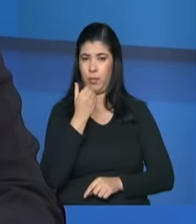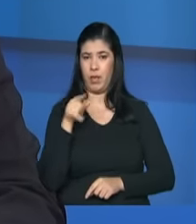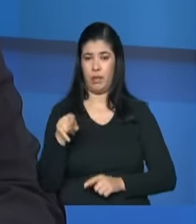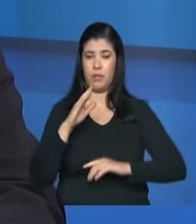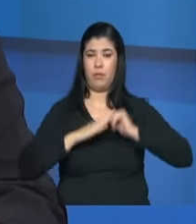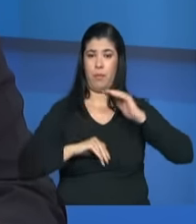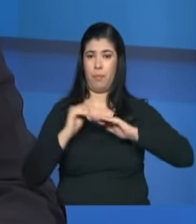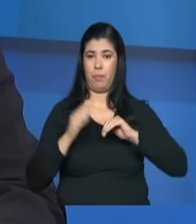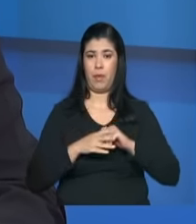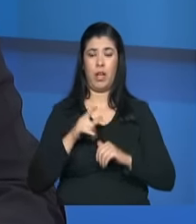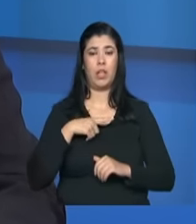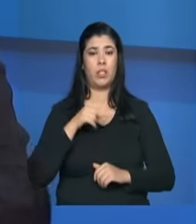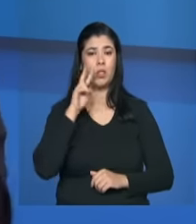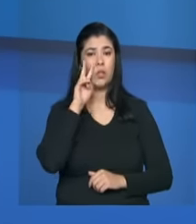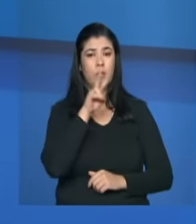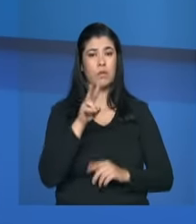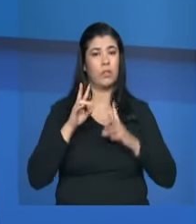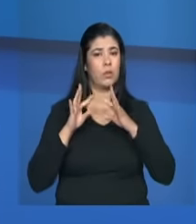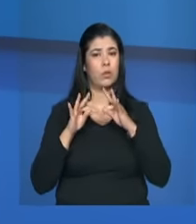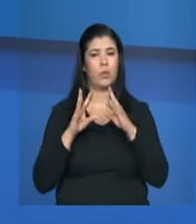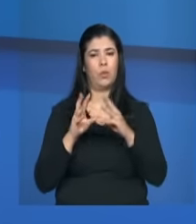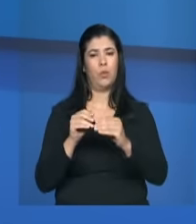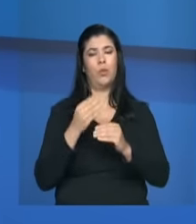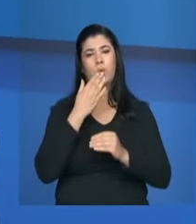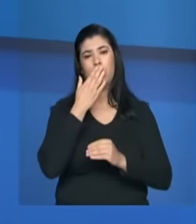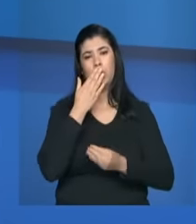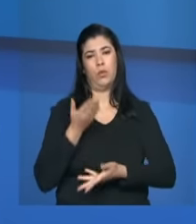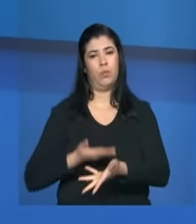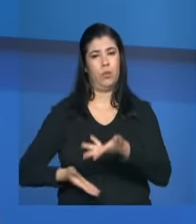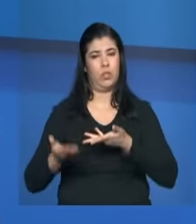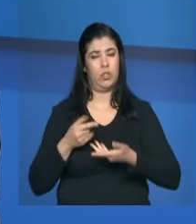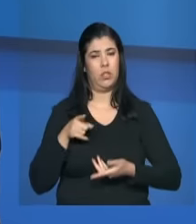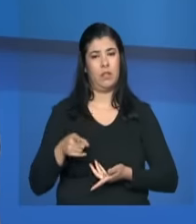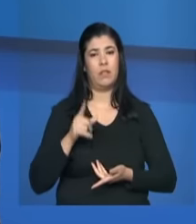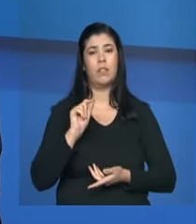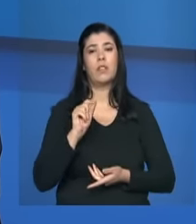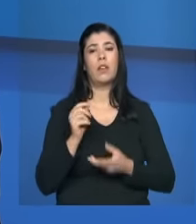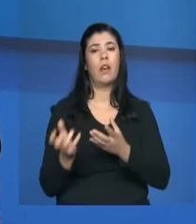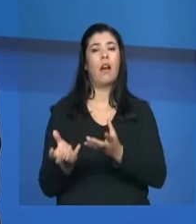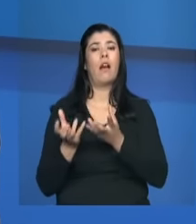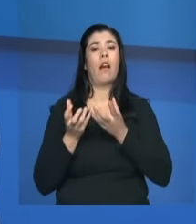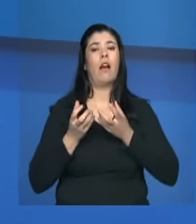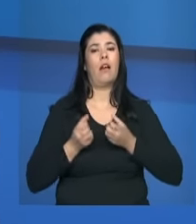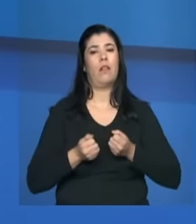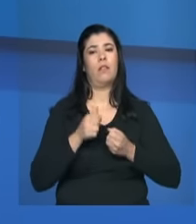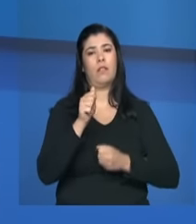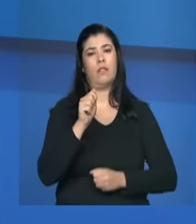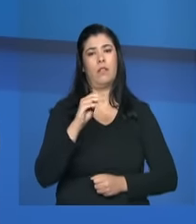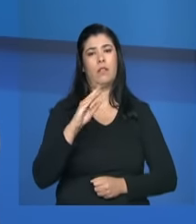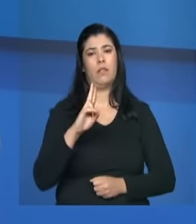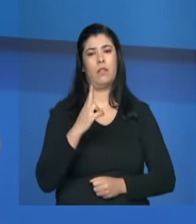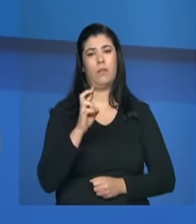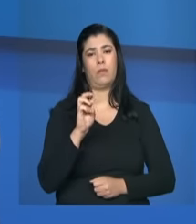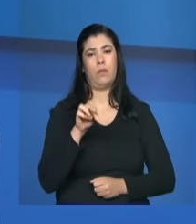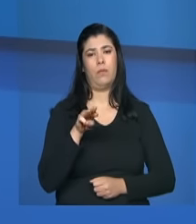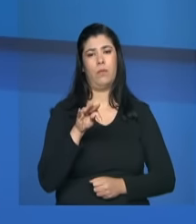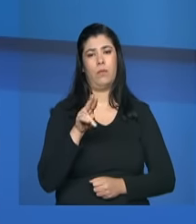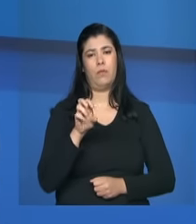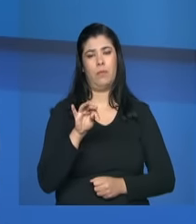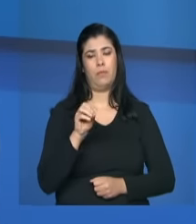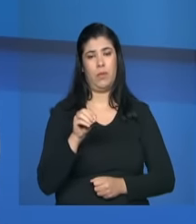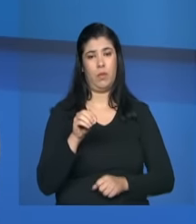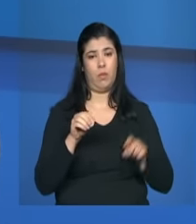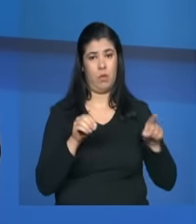presente em todos os serviços que são dessa característica de acolher né mas com o SUAS em